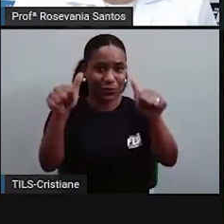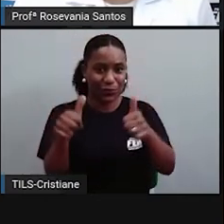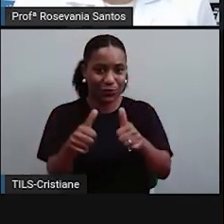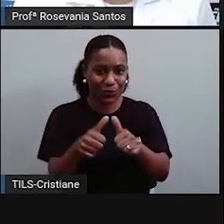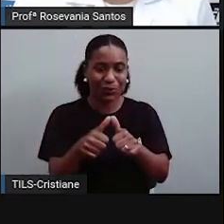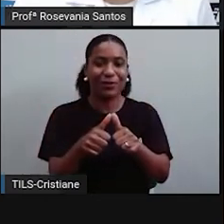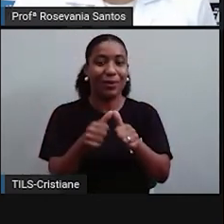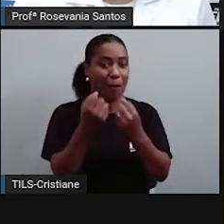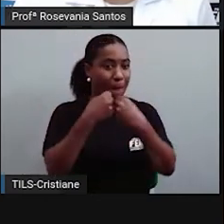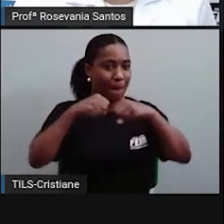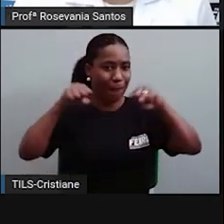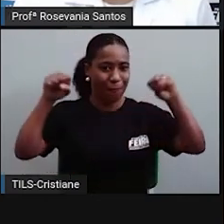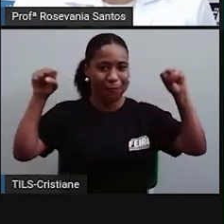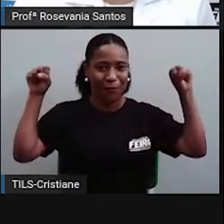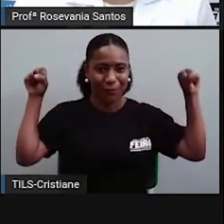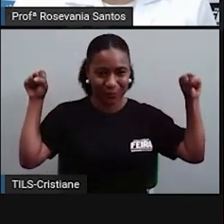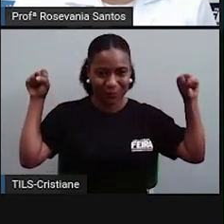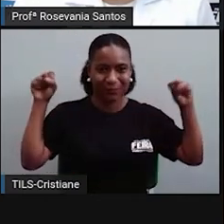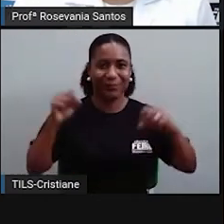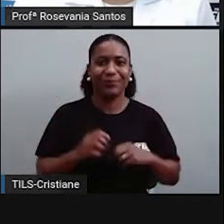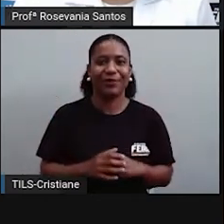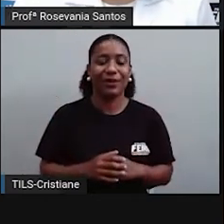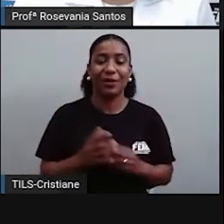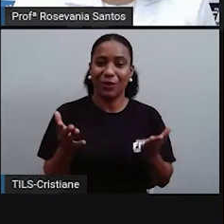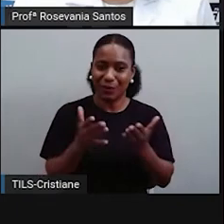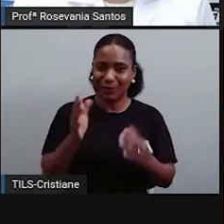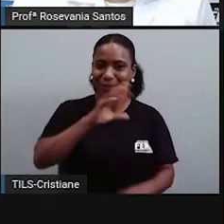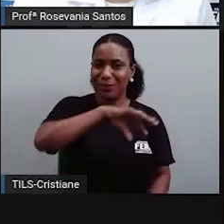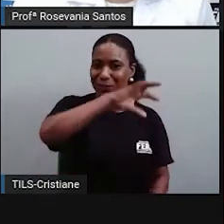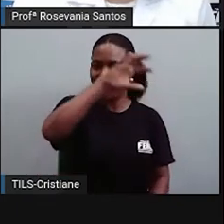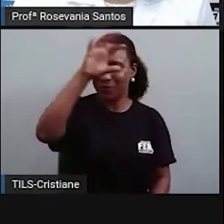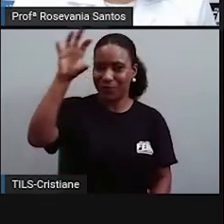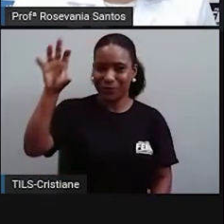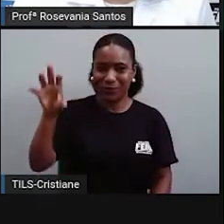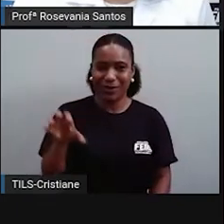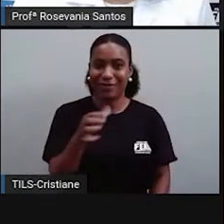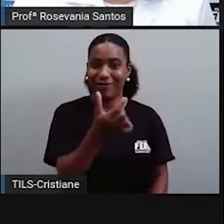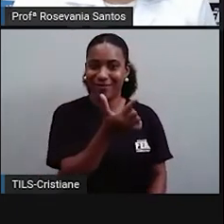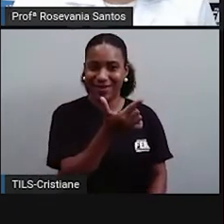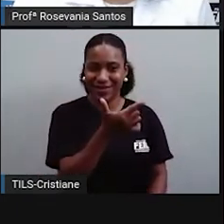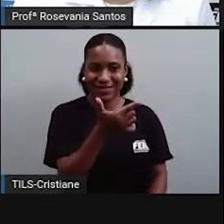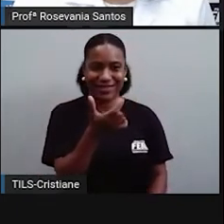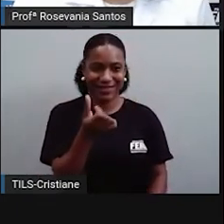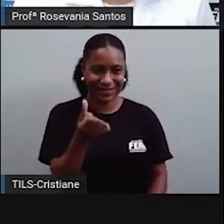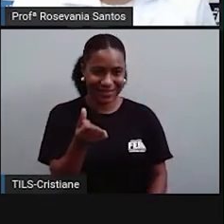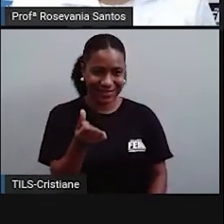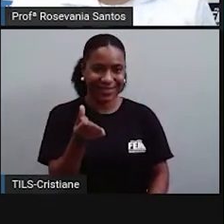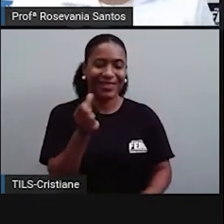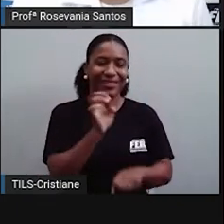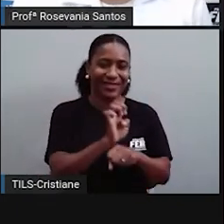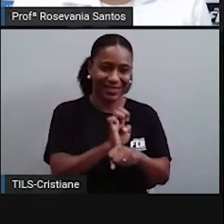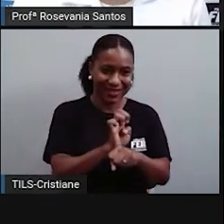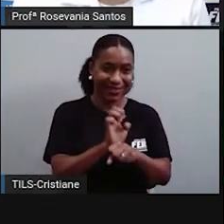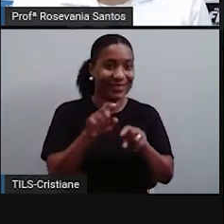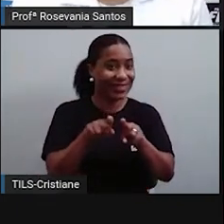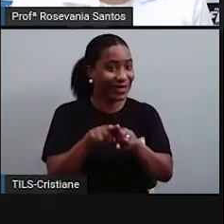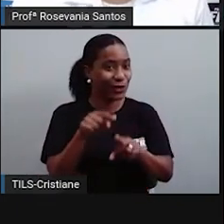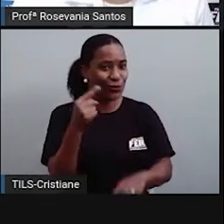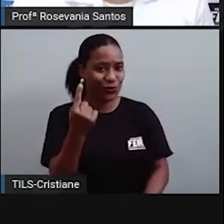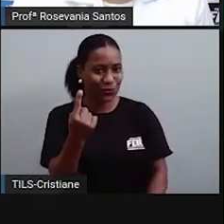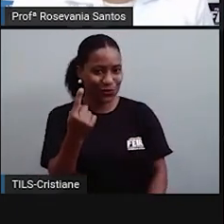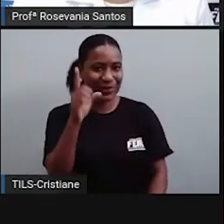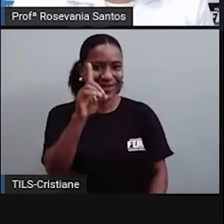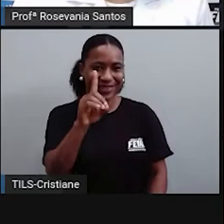a gente vê hoje, né? De 26 estados que a gente vê hoje. Inclusive, a gente já tem até o Distrito Federal aqui,